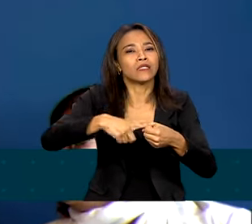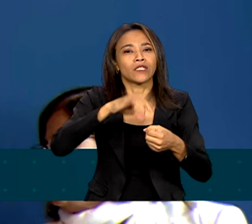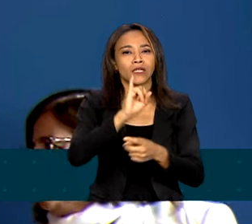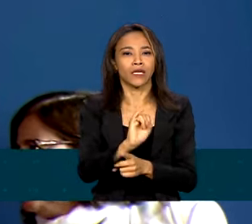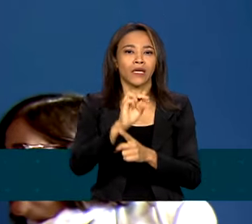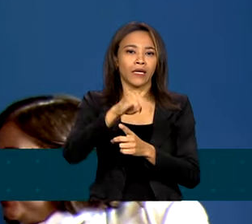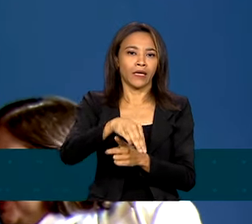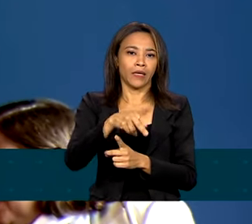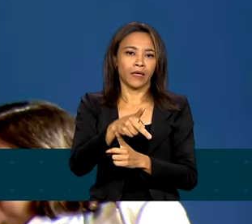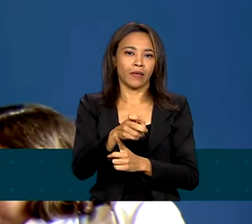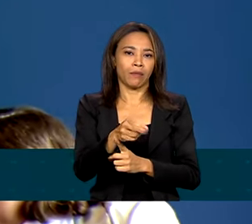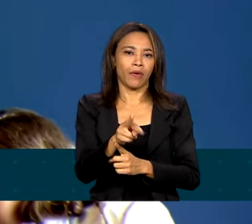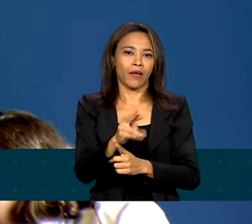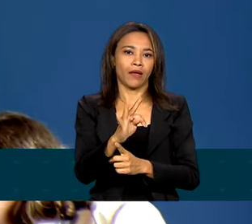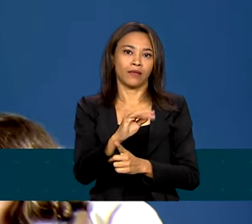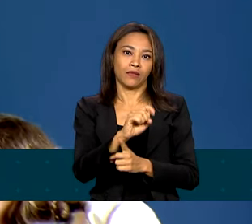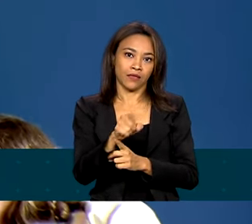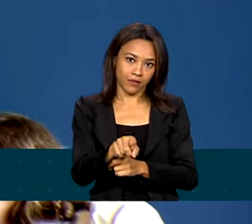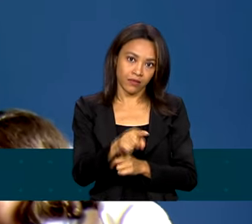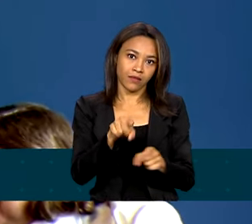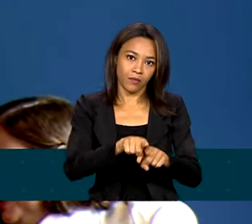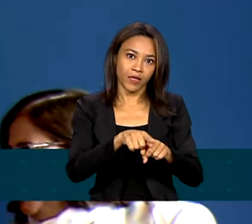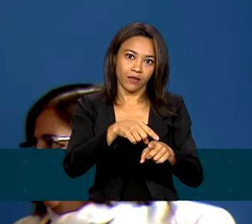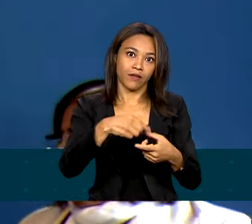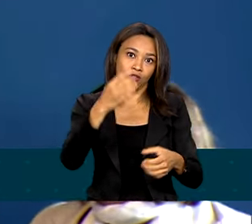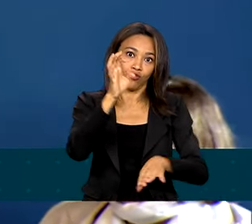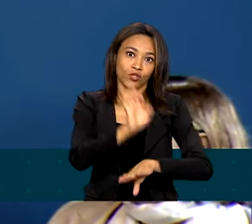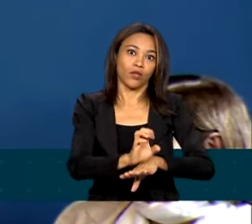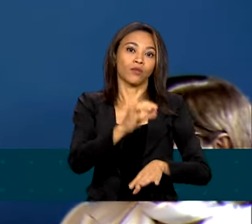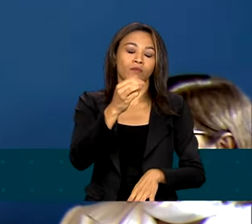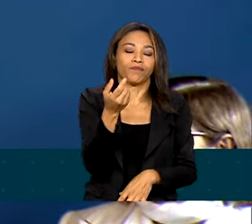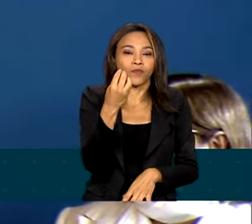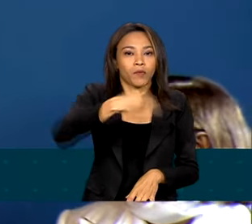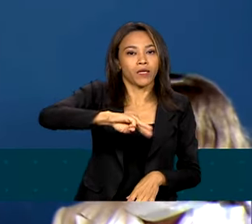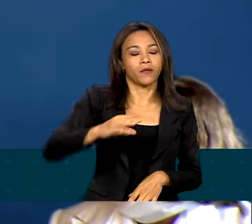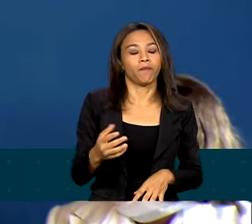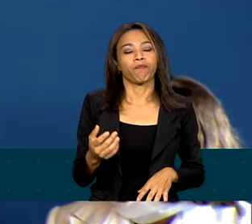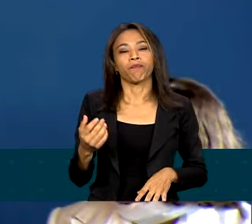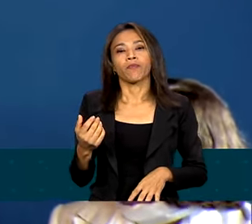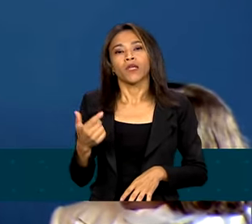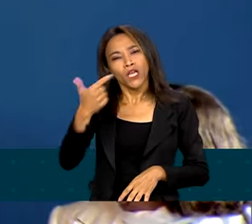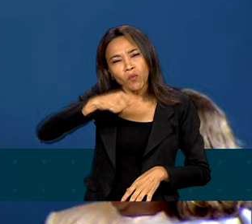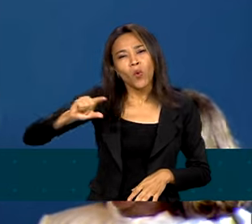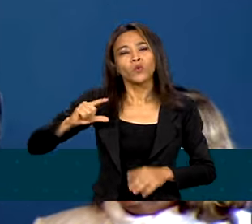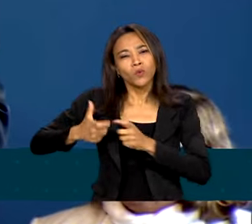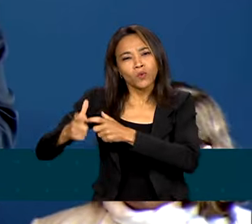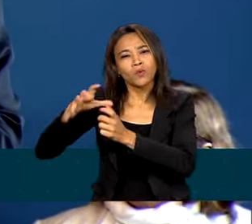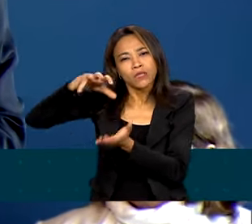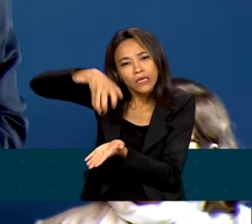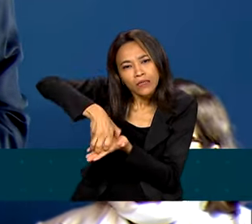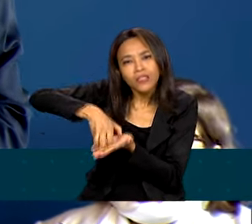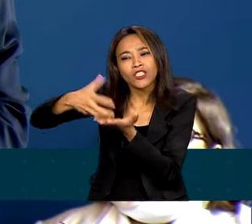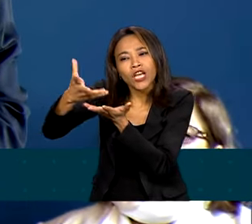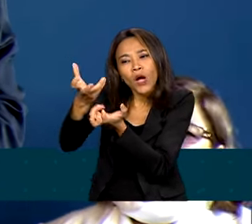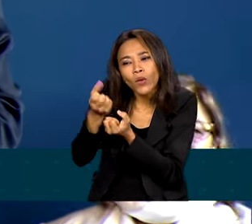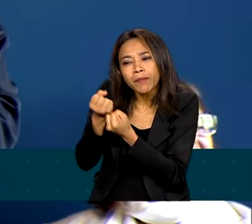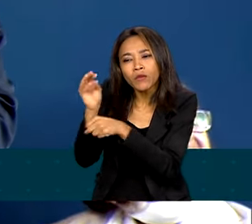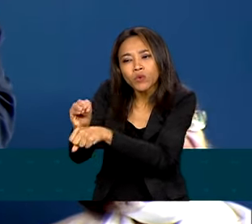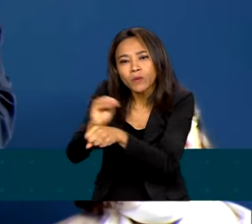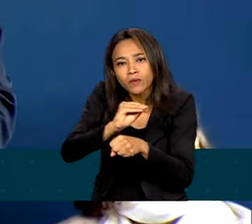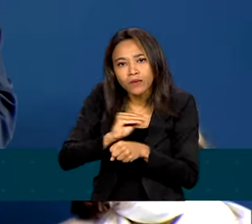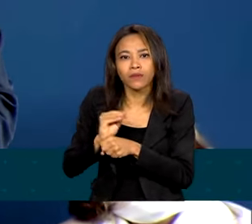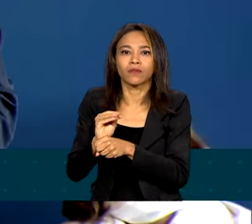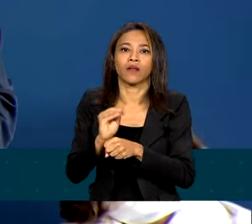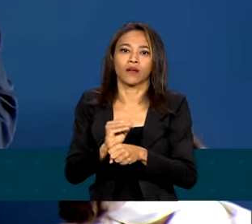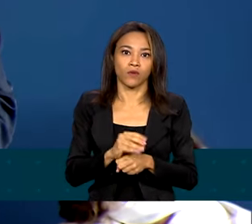precisamos estender esse programa, que são espaços de acolhida. E, claro, que também a nossa Secretaria Nacional de Segurança Pública